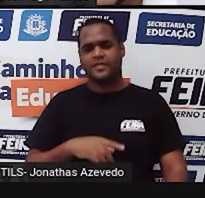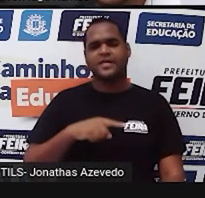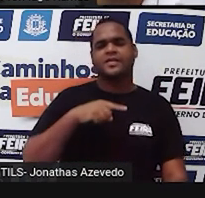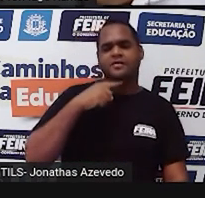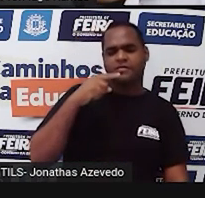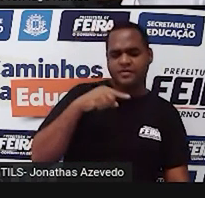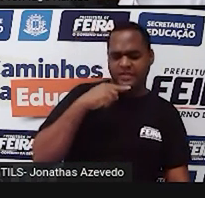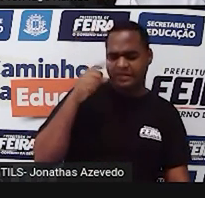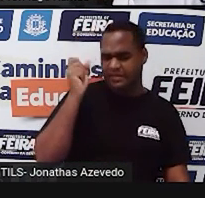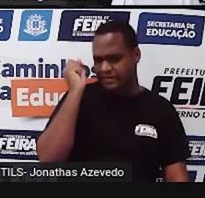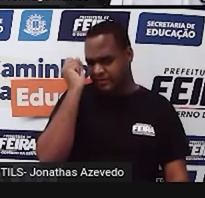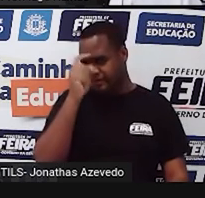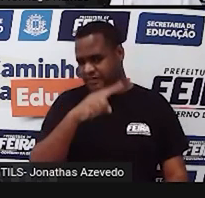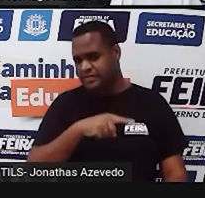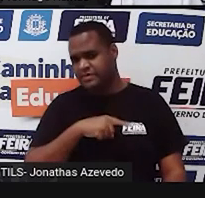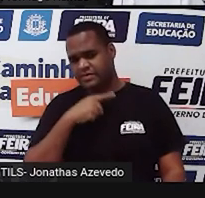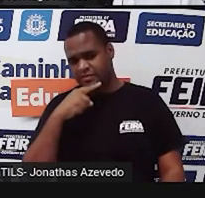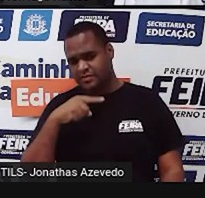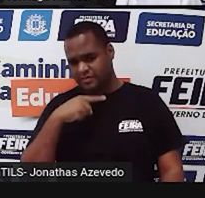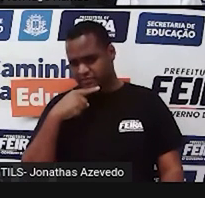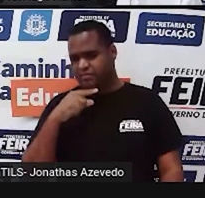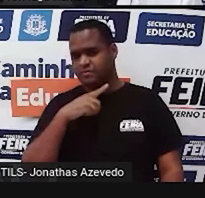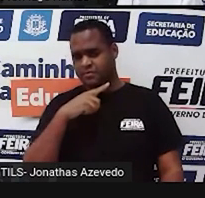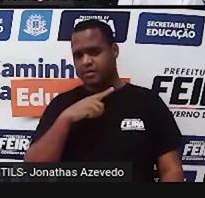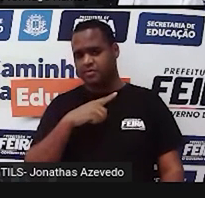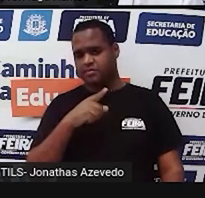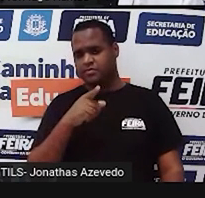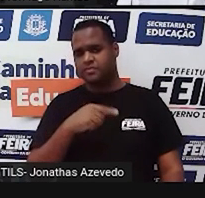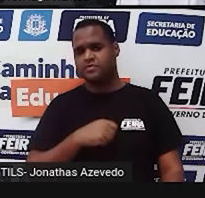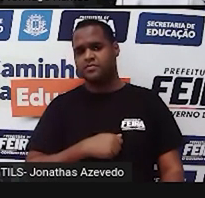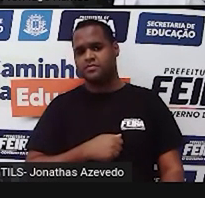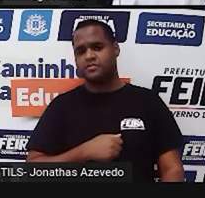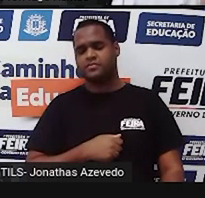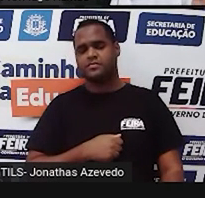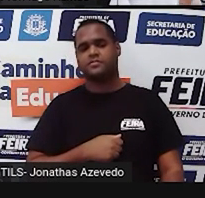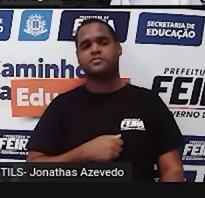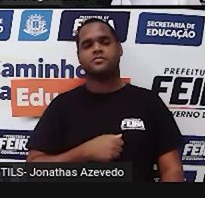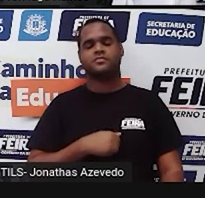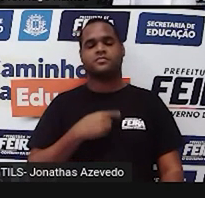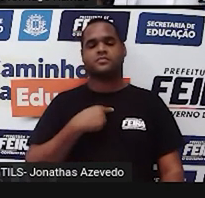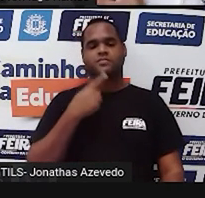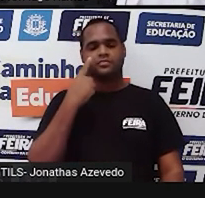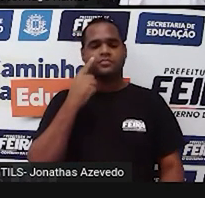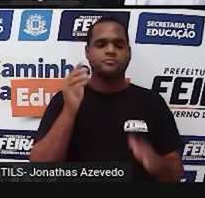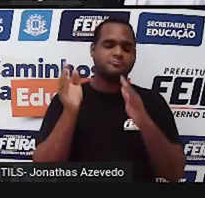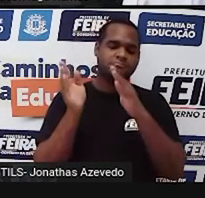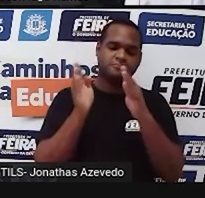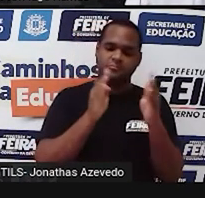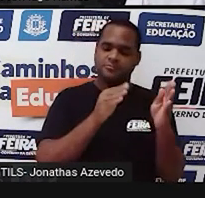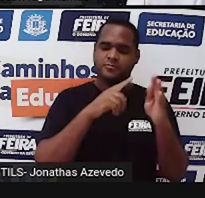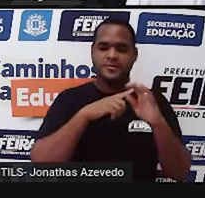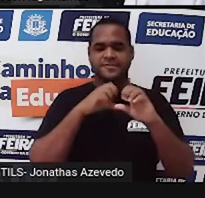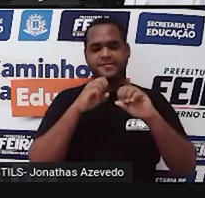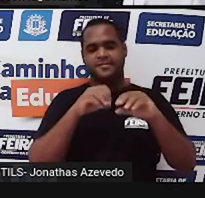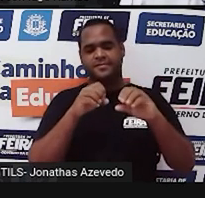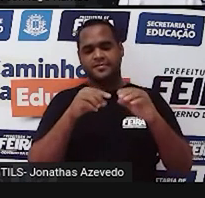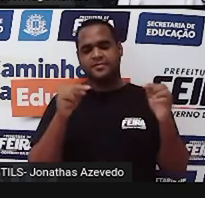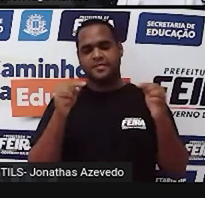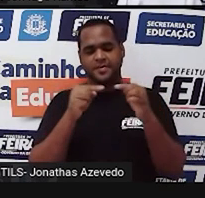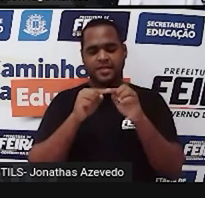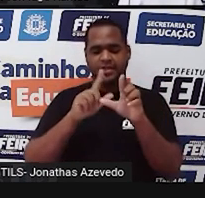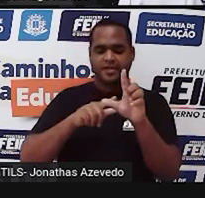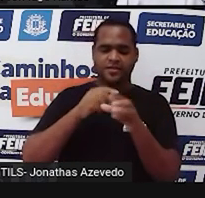duvidazinha, né? Nessa... do que a gente viu aqui nessa aula sobre o que é